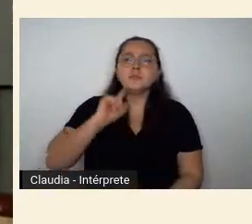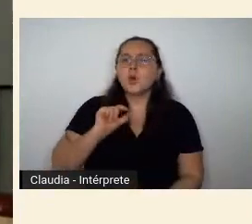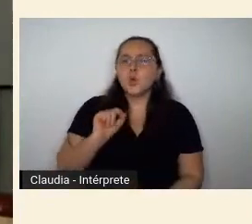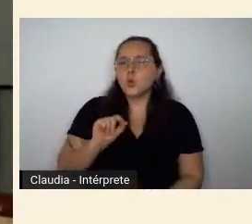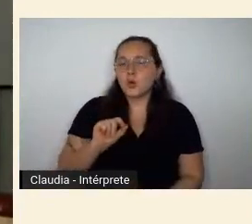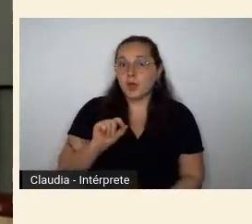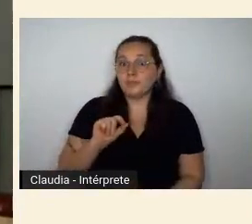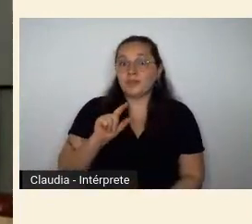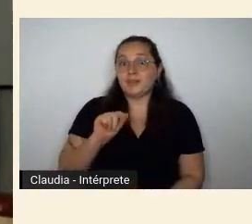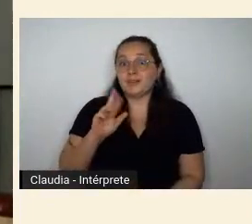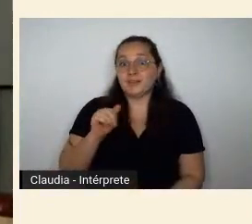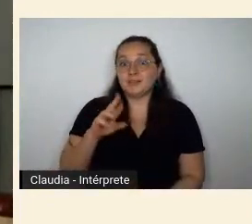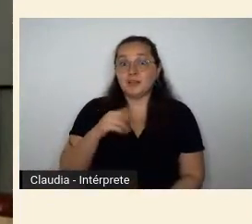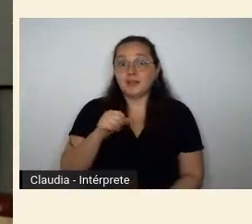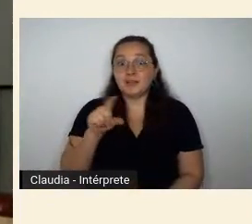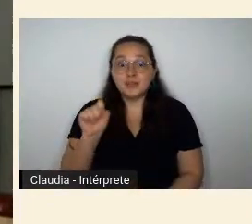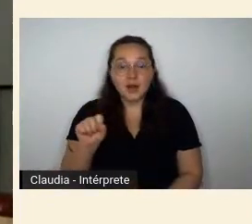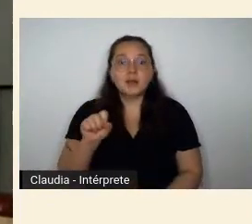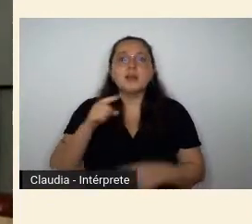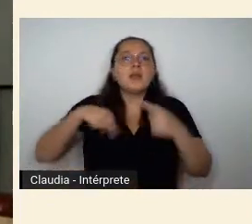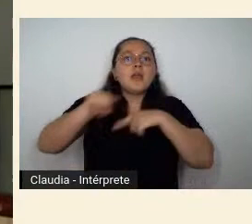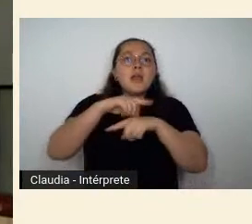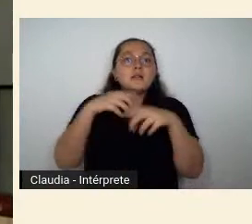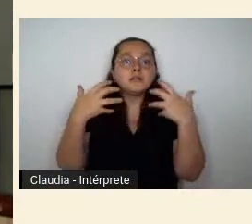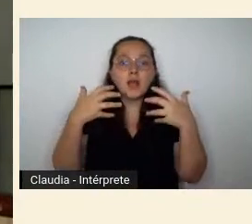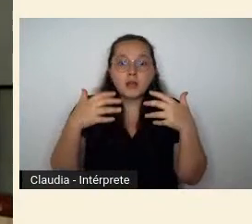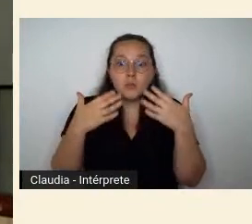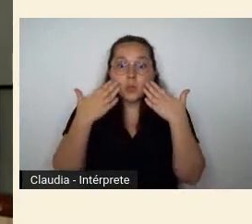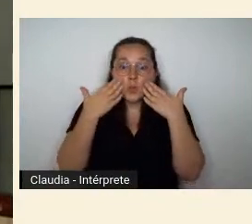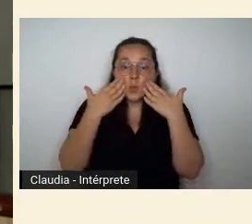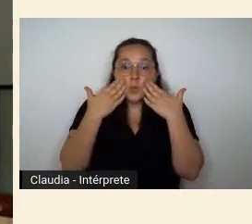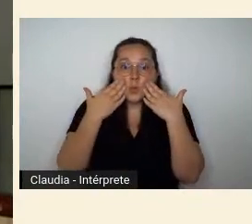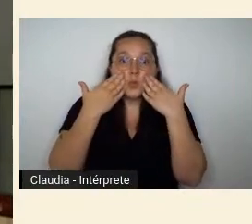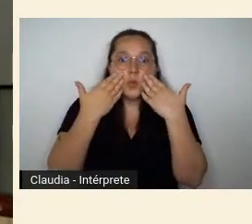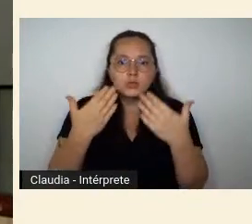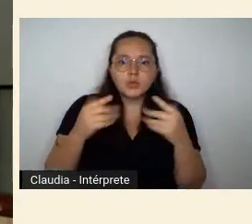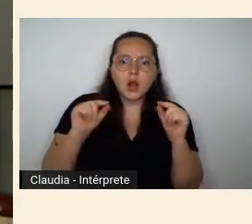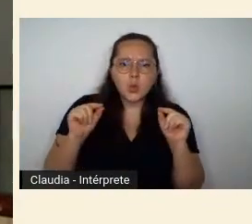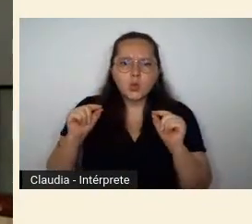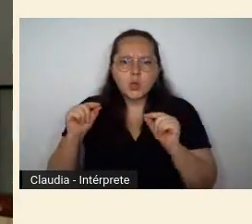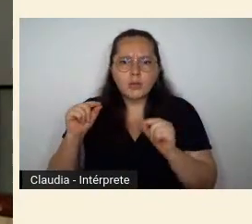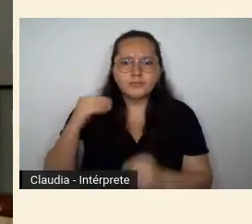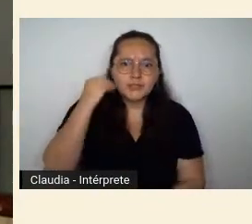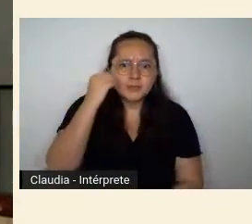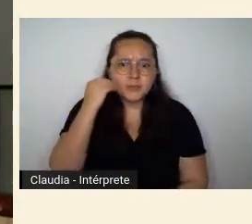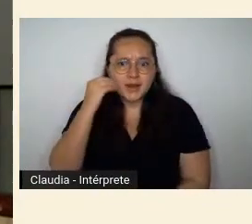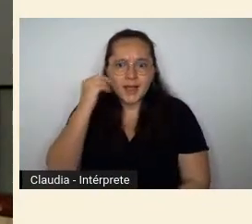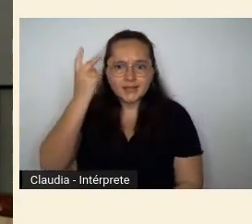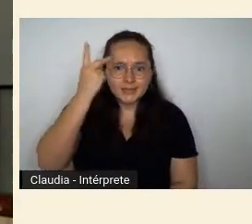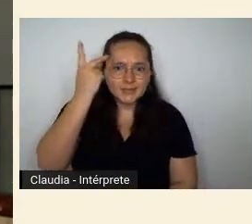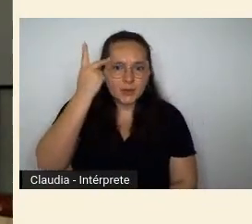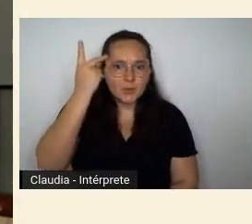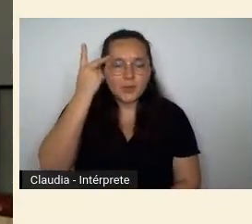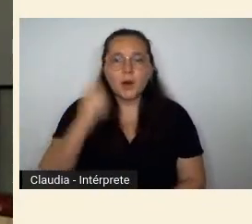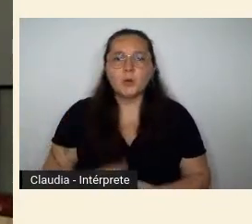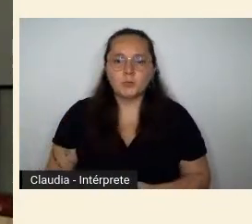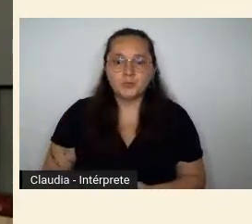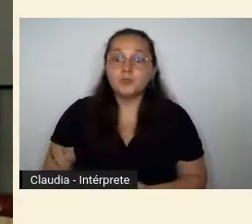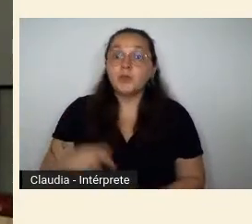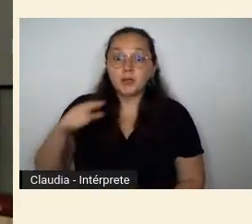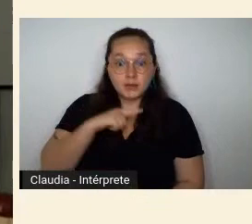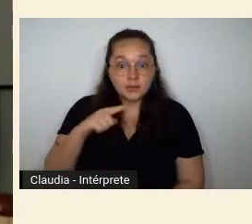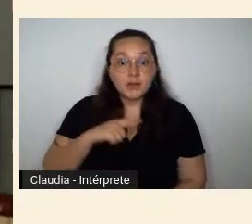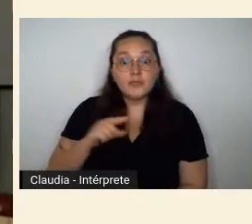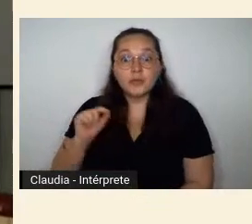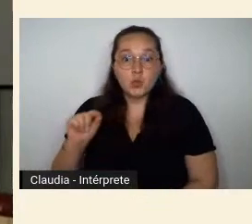esforços para marcar a ampliação da experiência paulista. Mesmo com toda essa movimentação ao redor do então